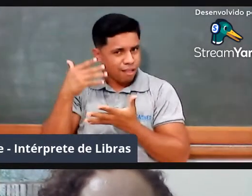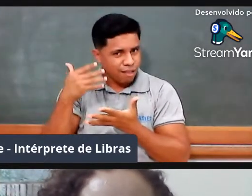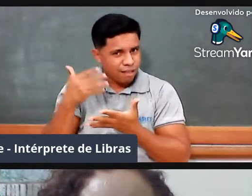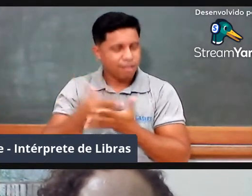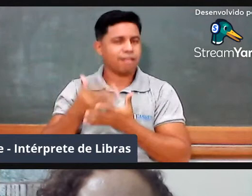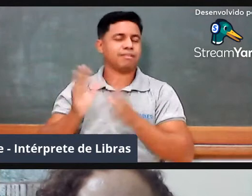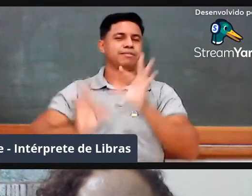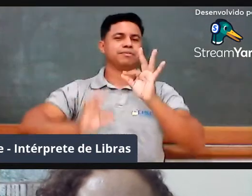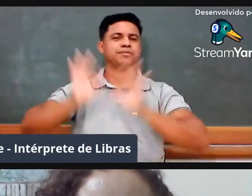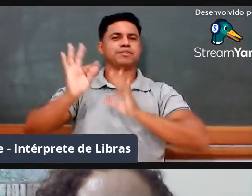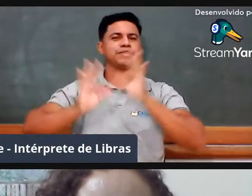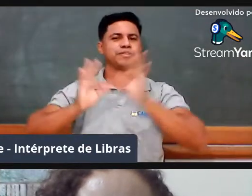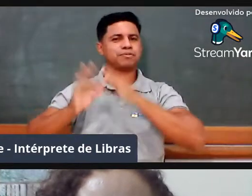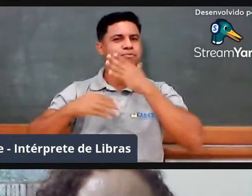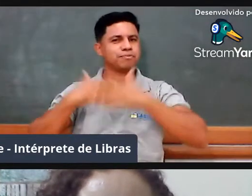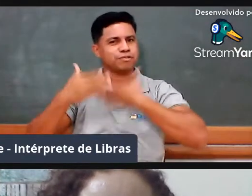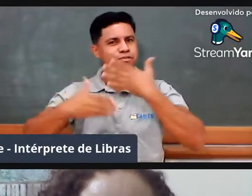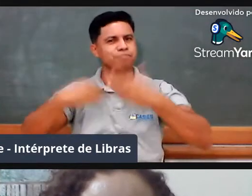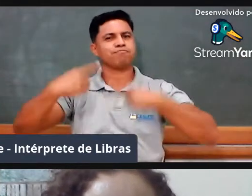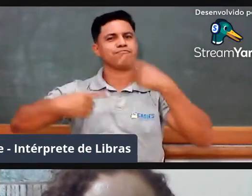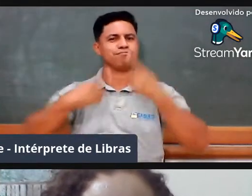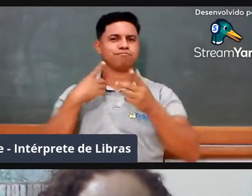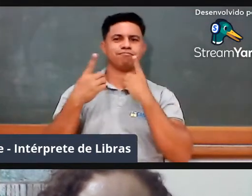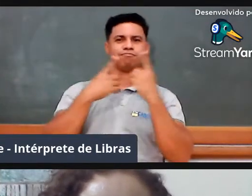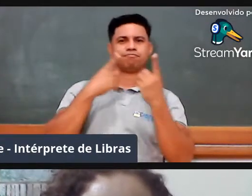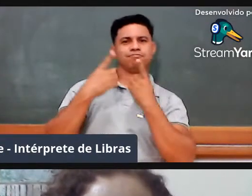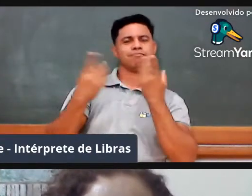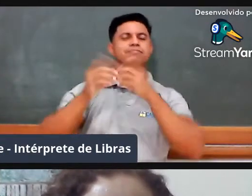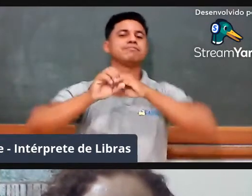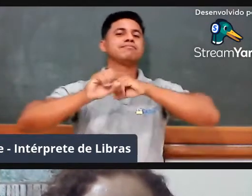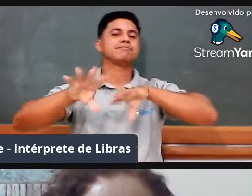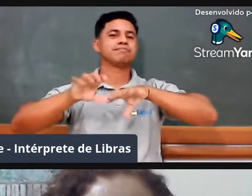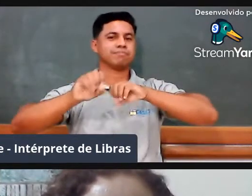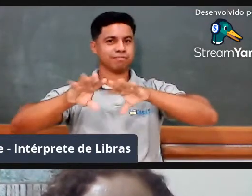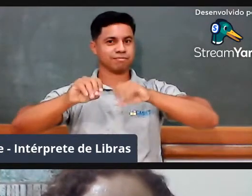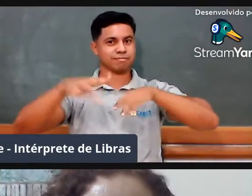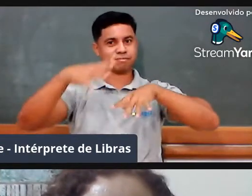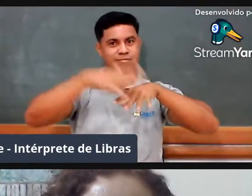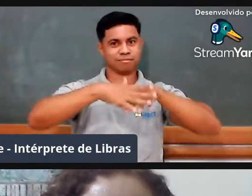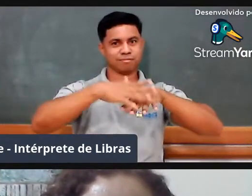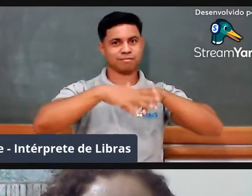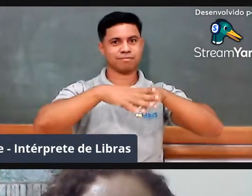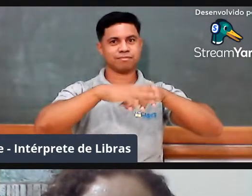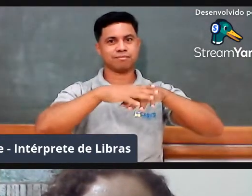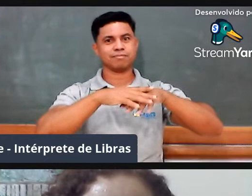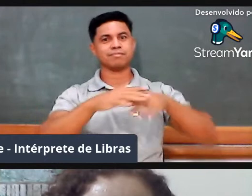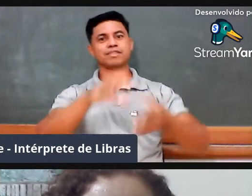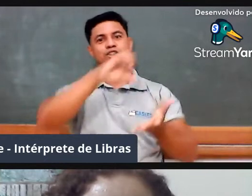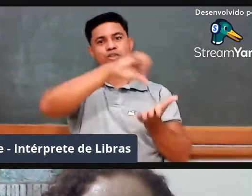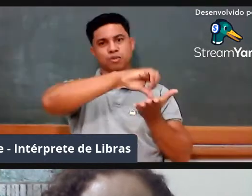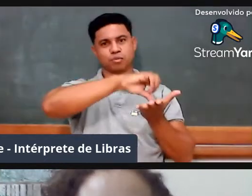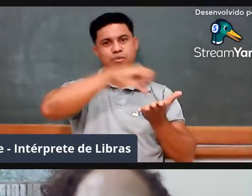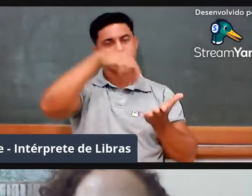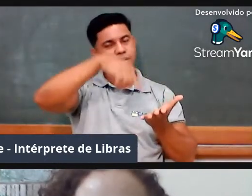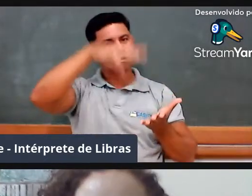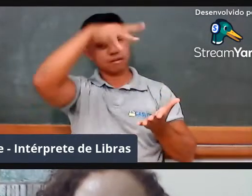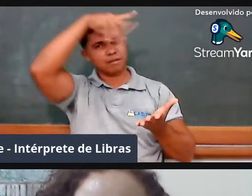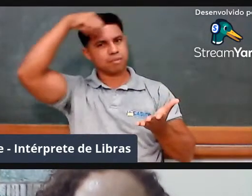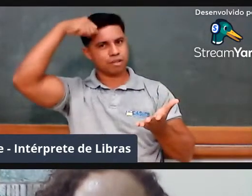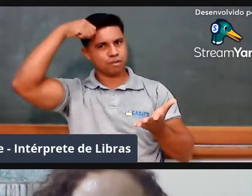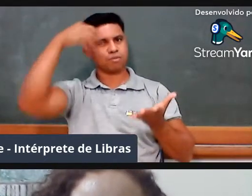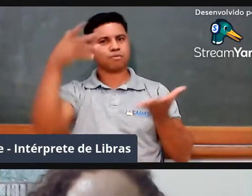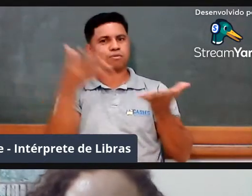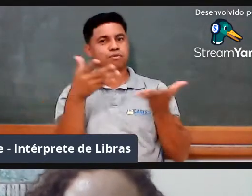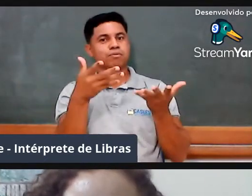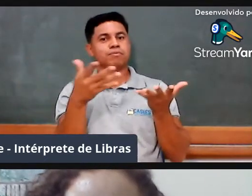dialogando diretamente com os professores que ensinam matemática aqui do nosso polo, do nosso estado de Mato Grosso. É uma alegria